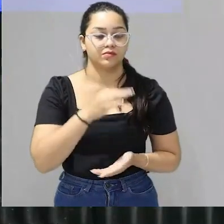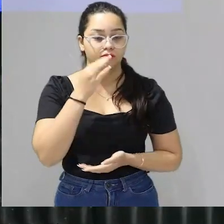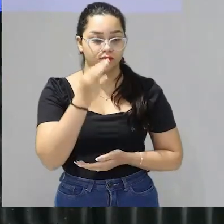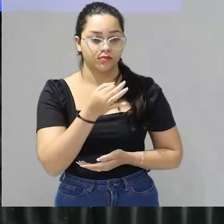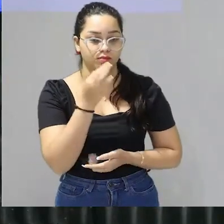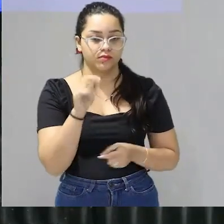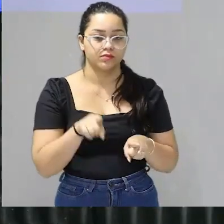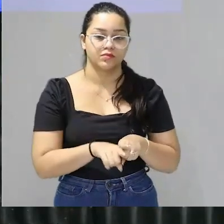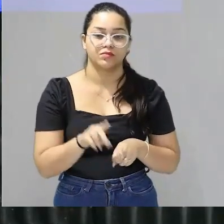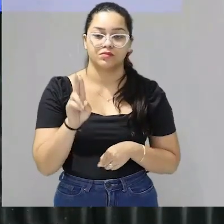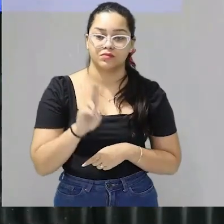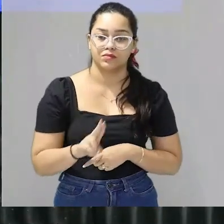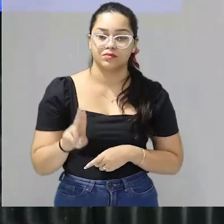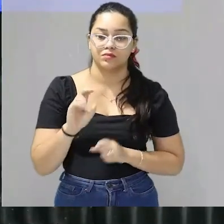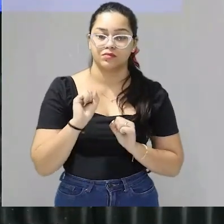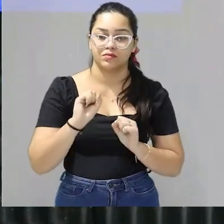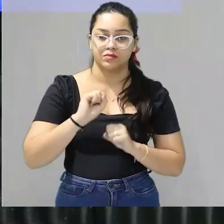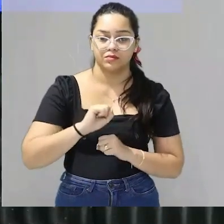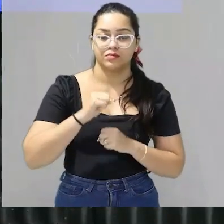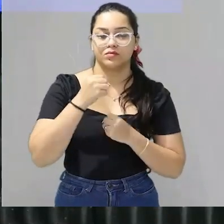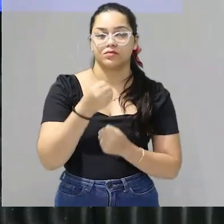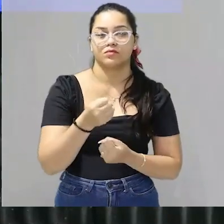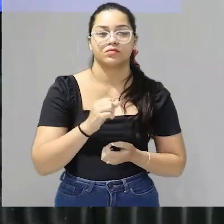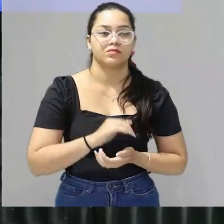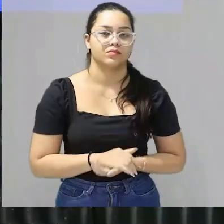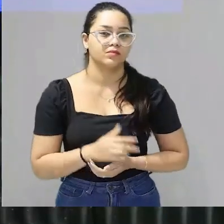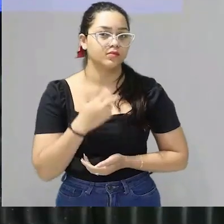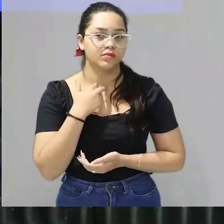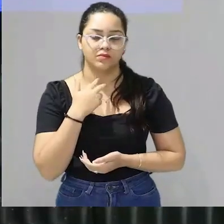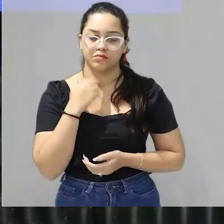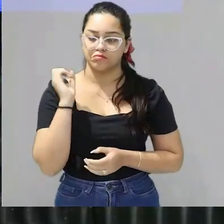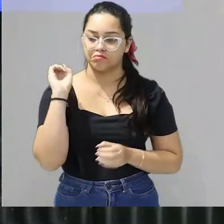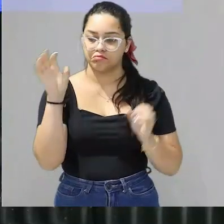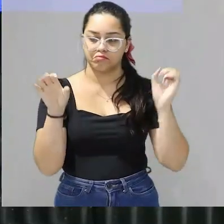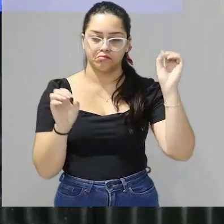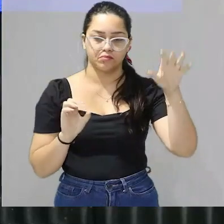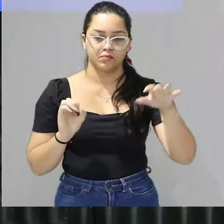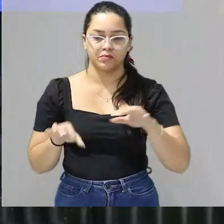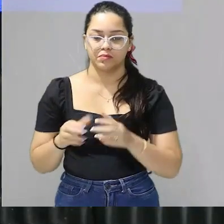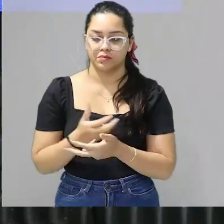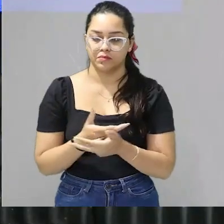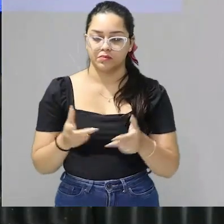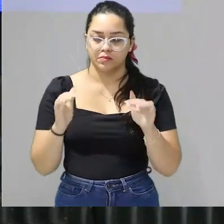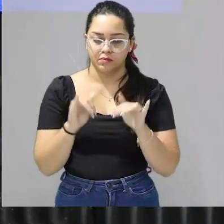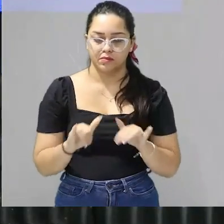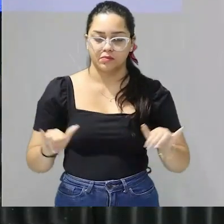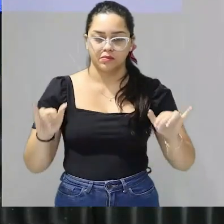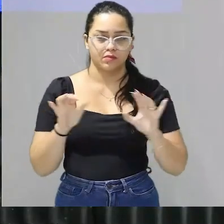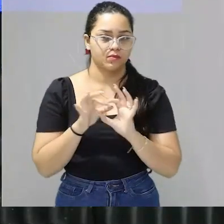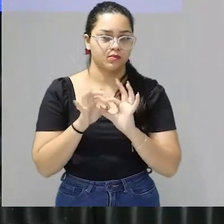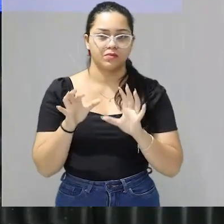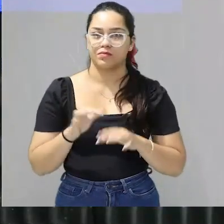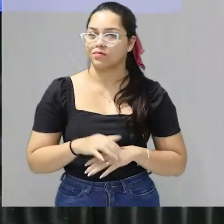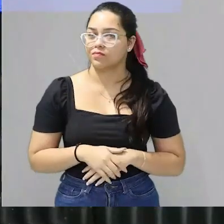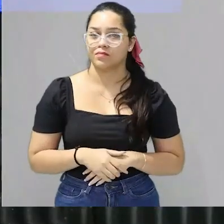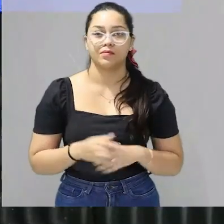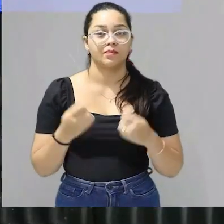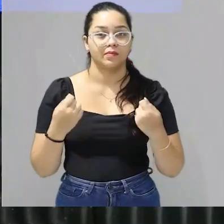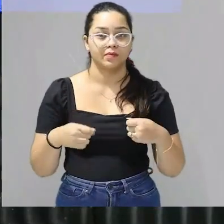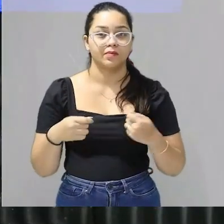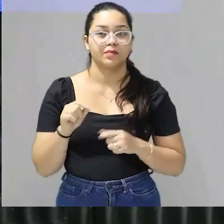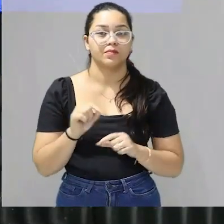falei para vocês agora há pouco não posso sair jogando vários argumentos de forma solta de forma aleatória é